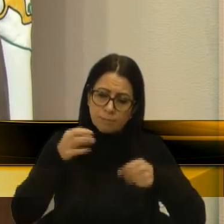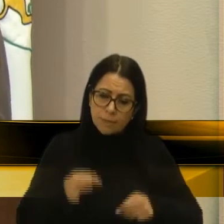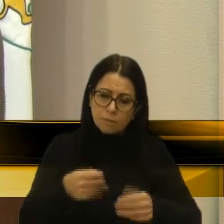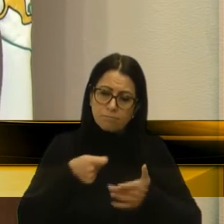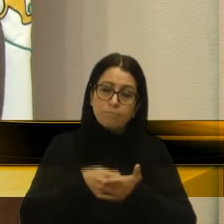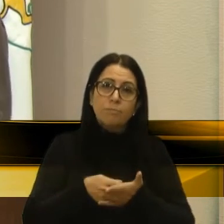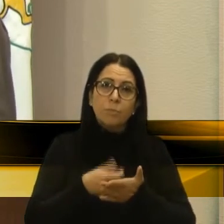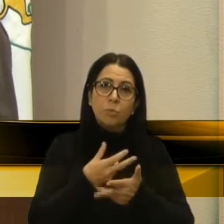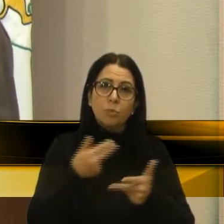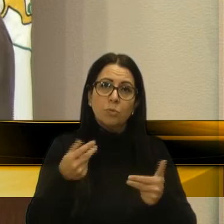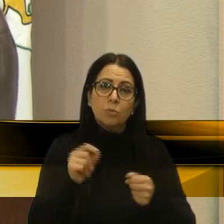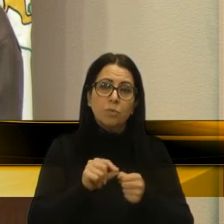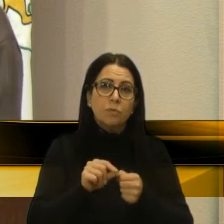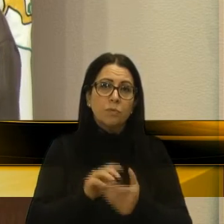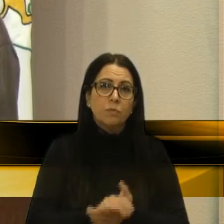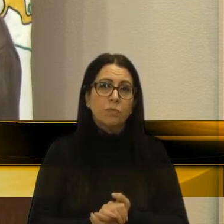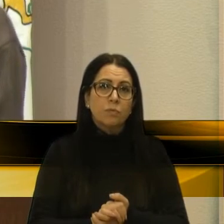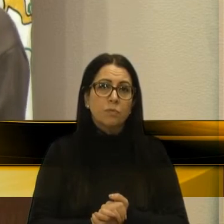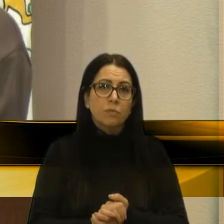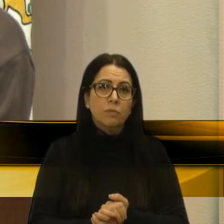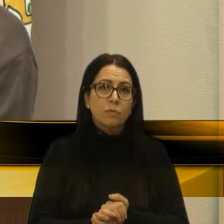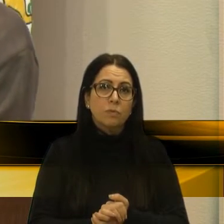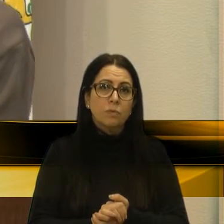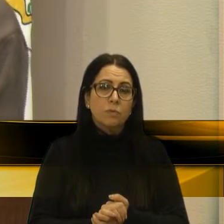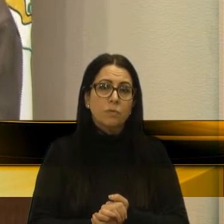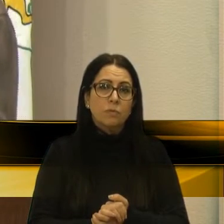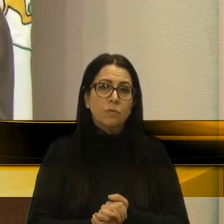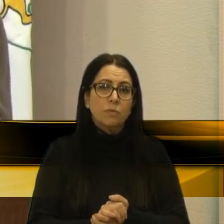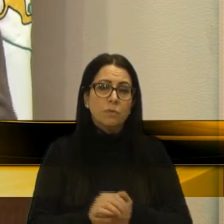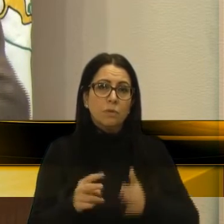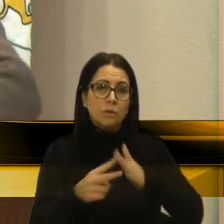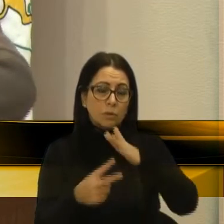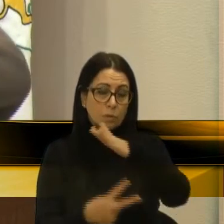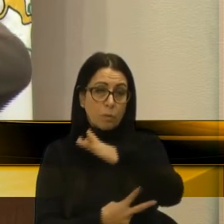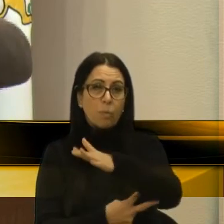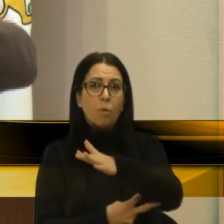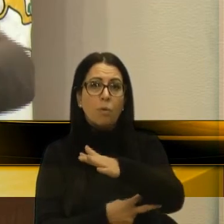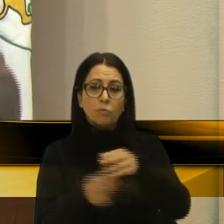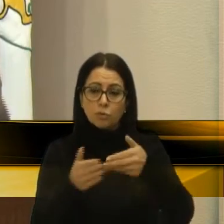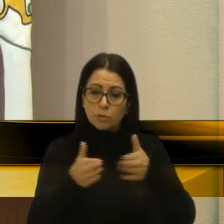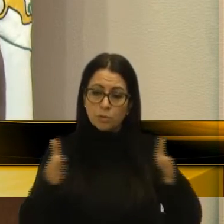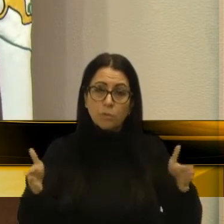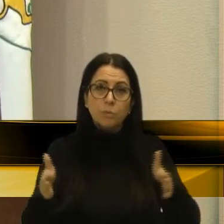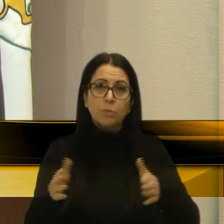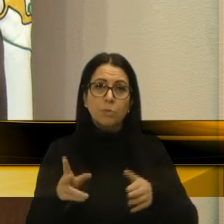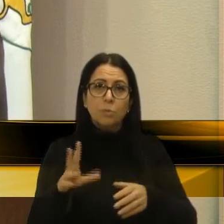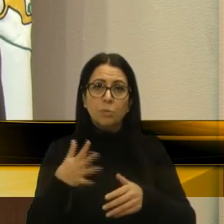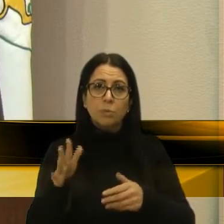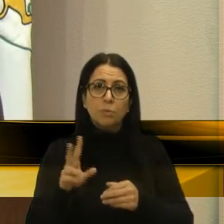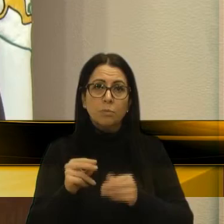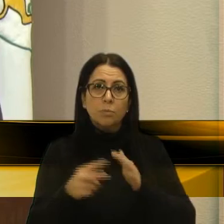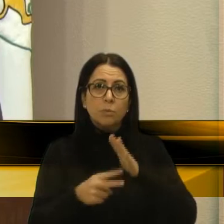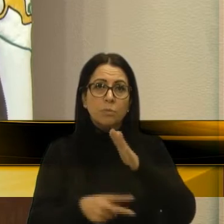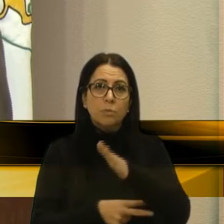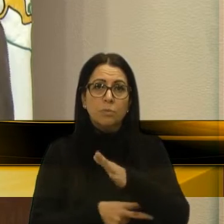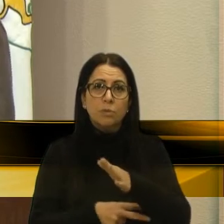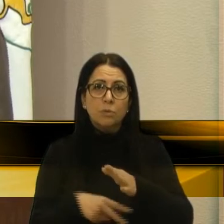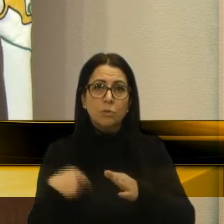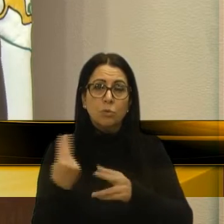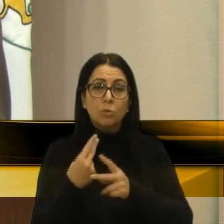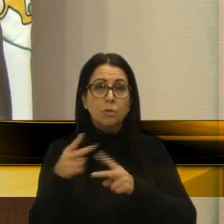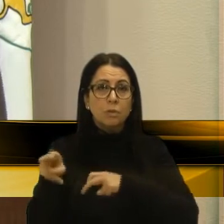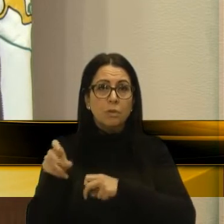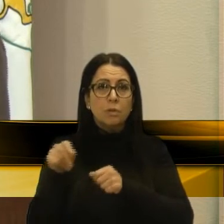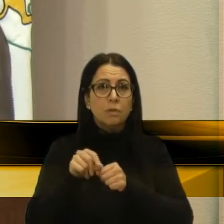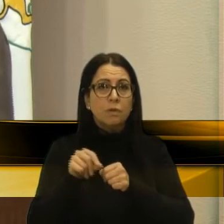questão, tem muitas coisas ainda para nós batalhar aqui, seja nas pontes, se alargamento de pontes, a gente tem muitas pontes, no nosso interior, foi